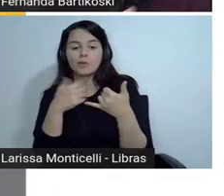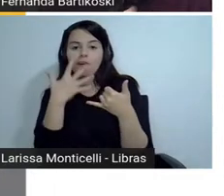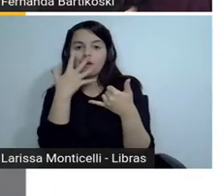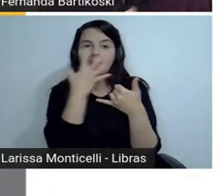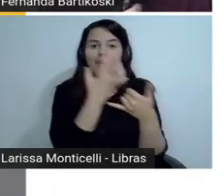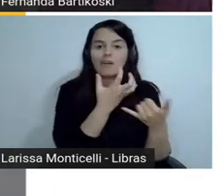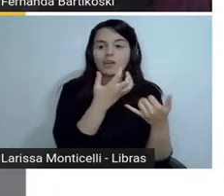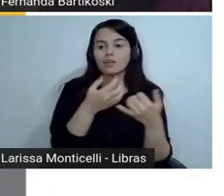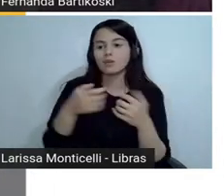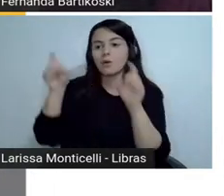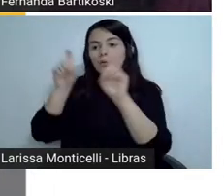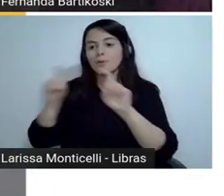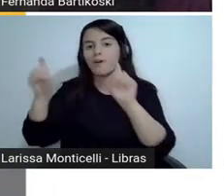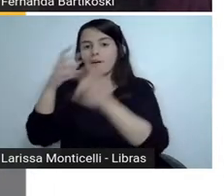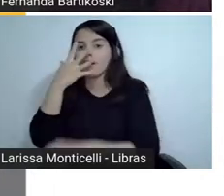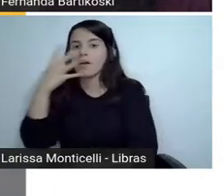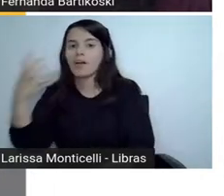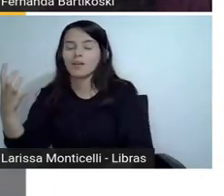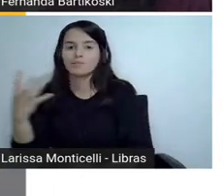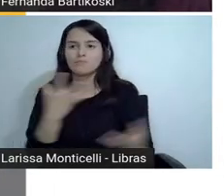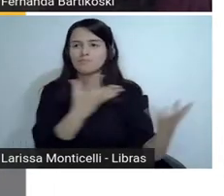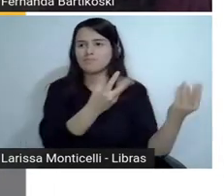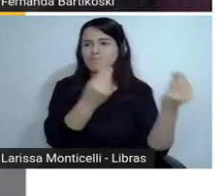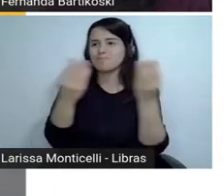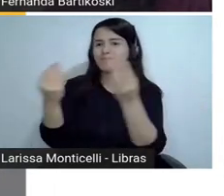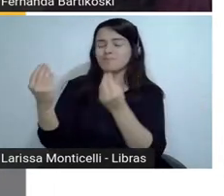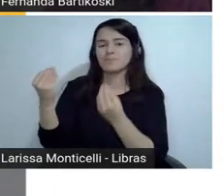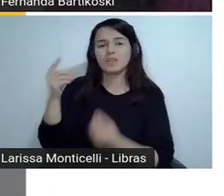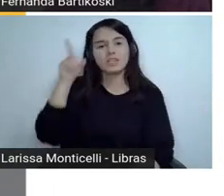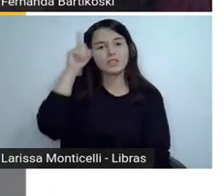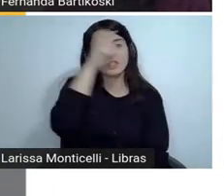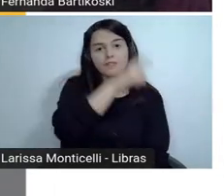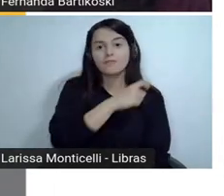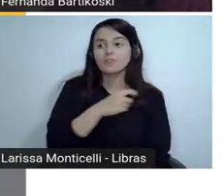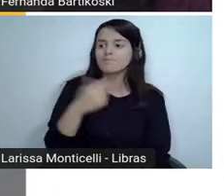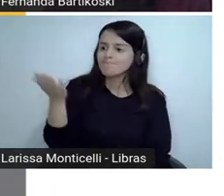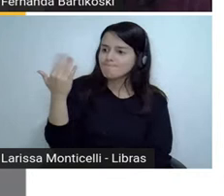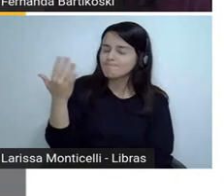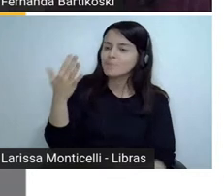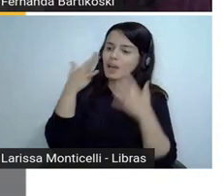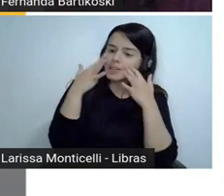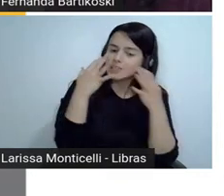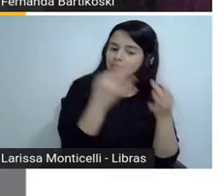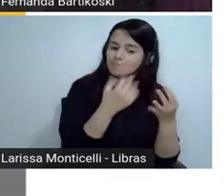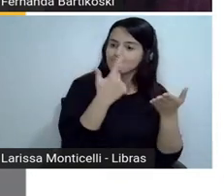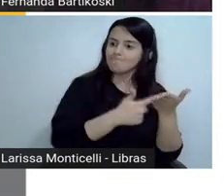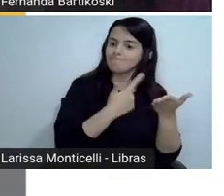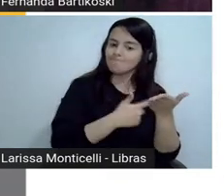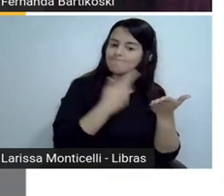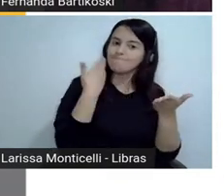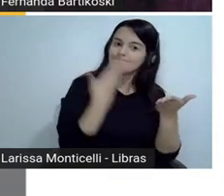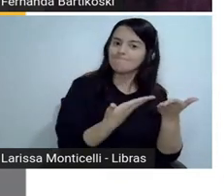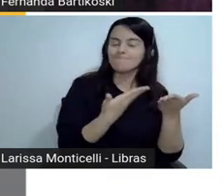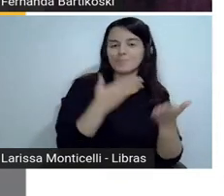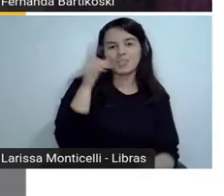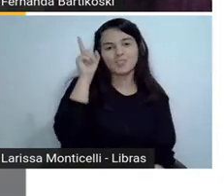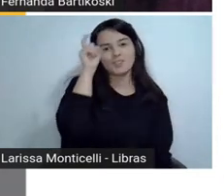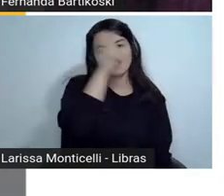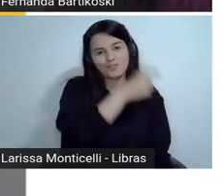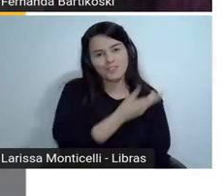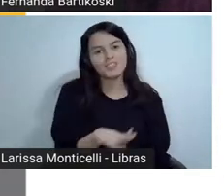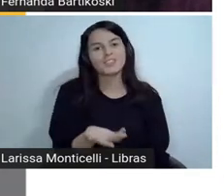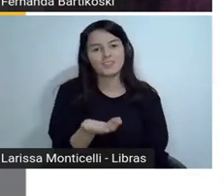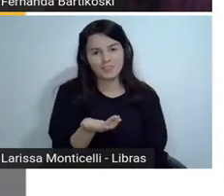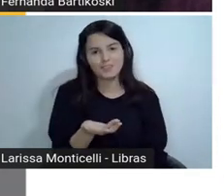para a gente explorar ainda mais questões de leitura e interpretação de texto e depois escrita, que a gente vai falar um pouquinho